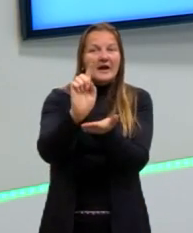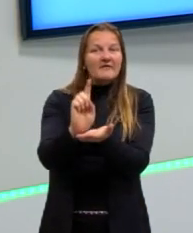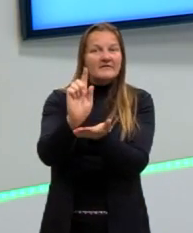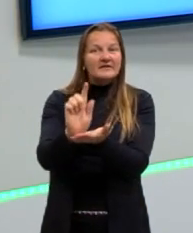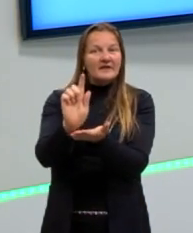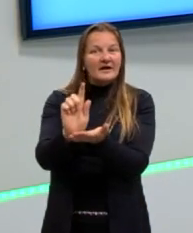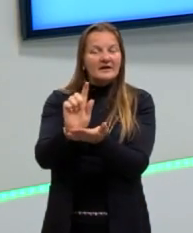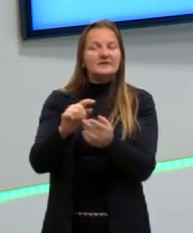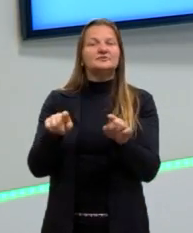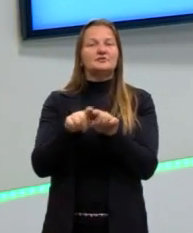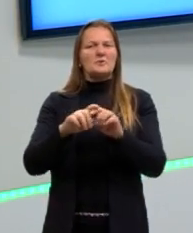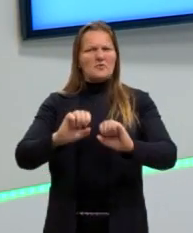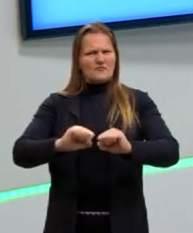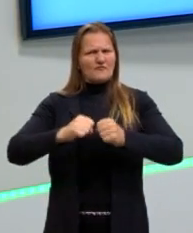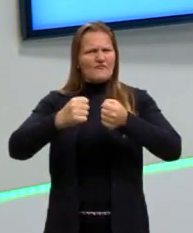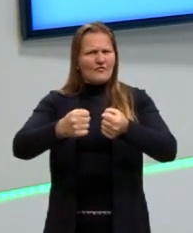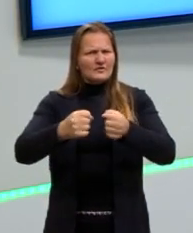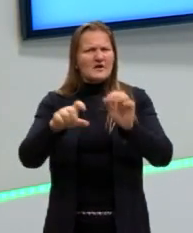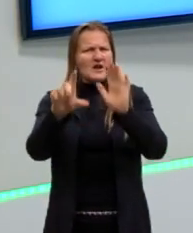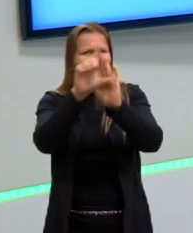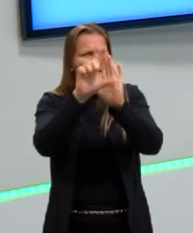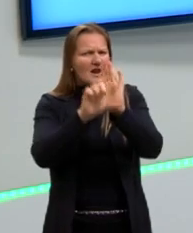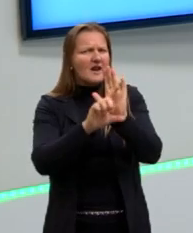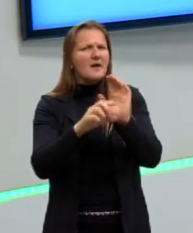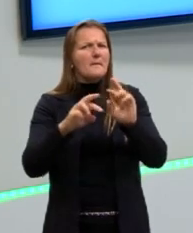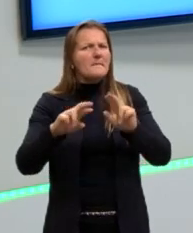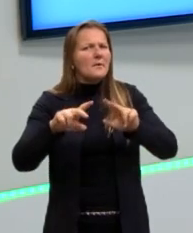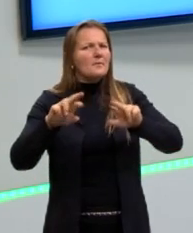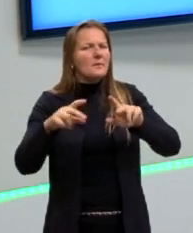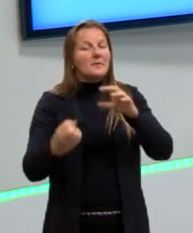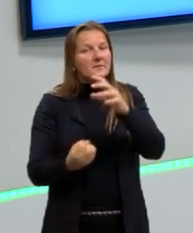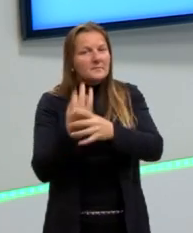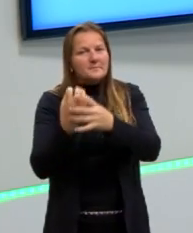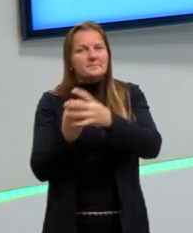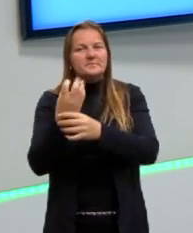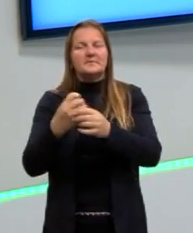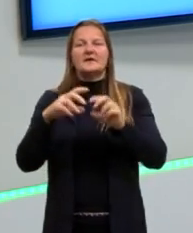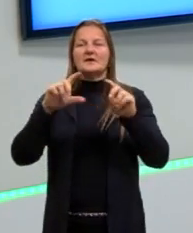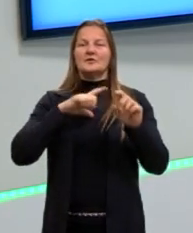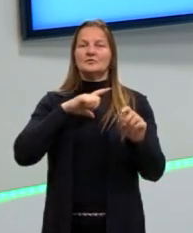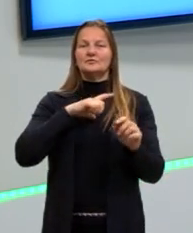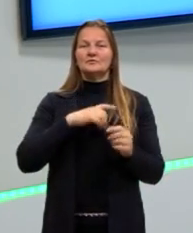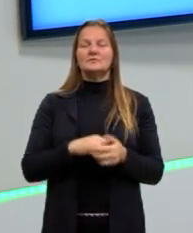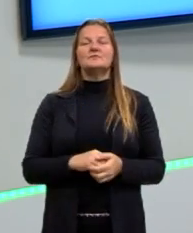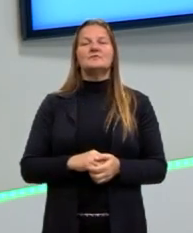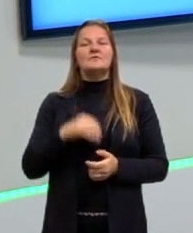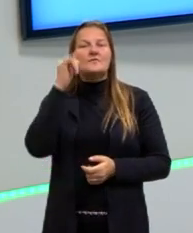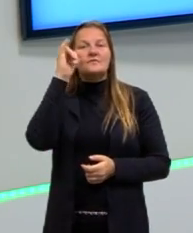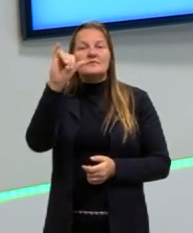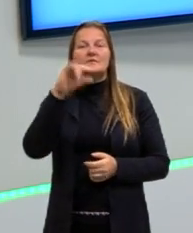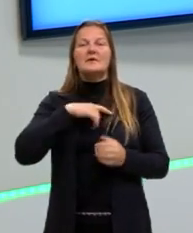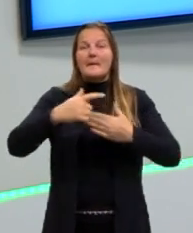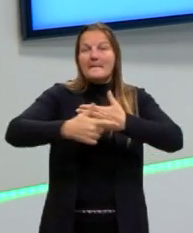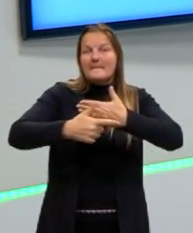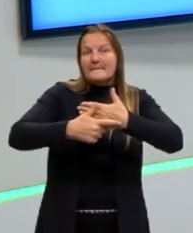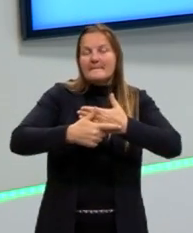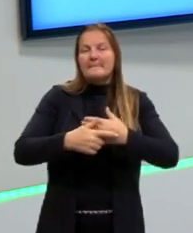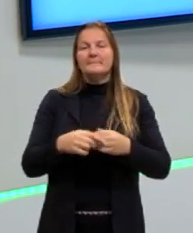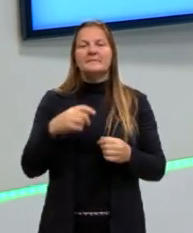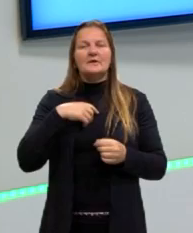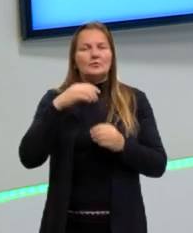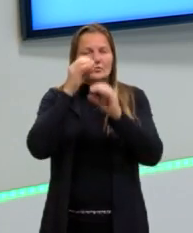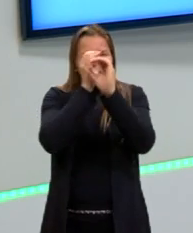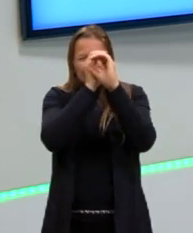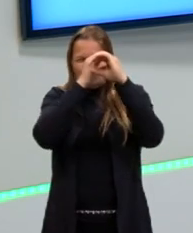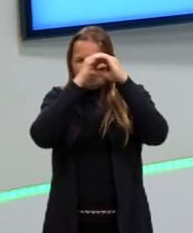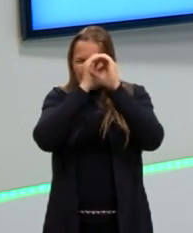as forças, com as leis de Newton, que depois a gente intitulou assim, ele também teve um papel muito importante na óptica.